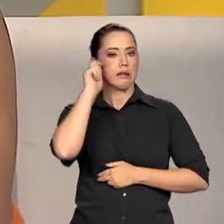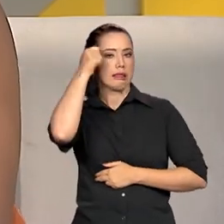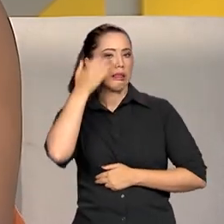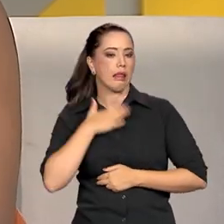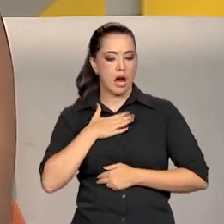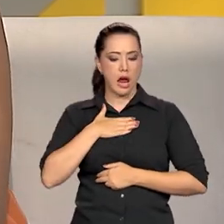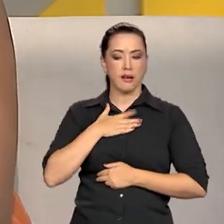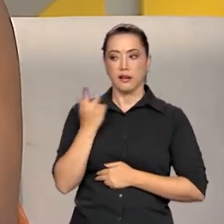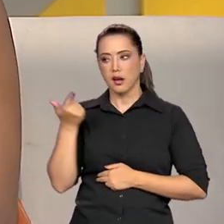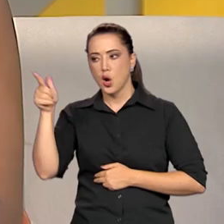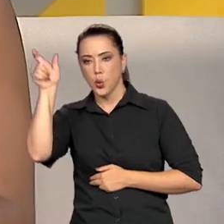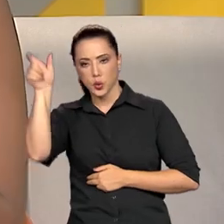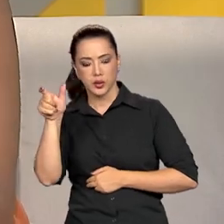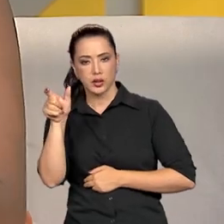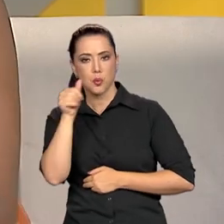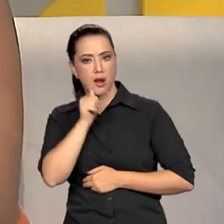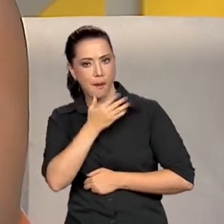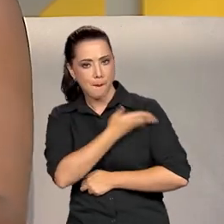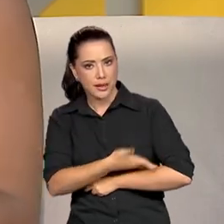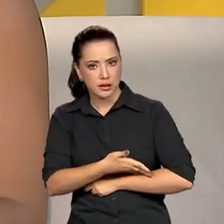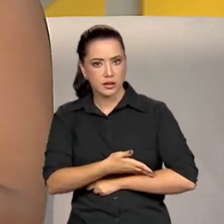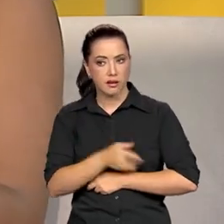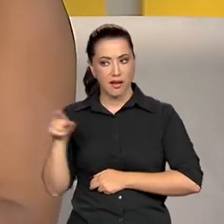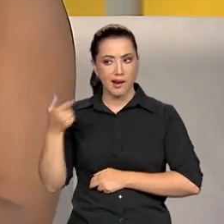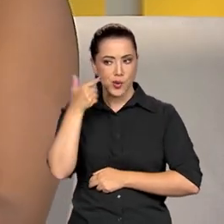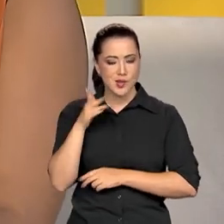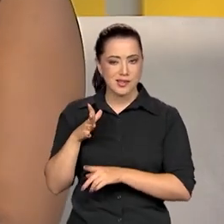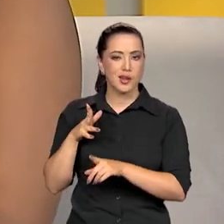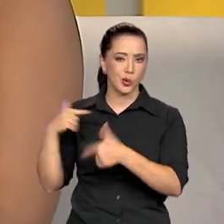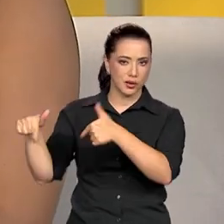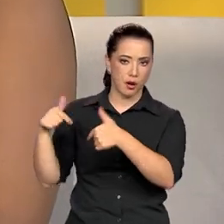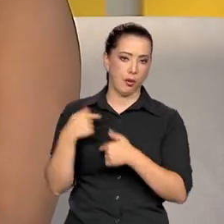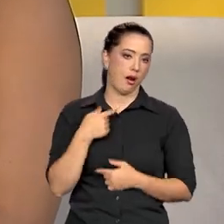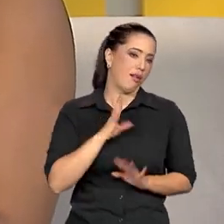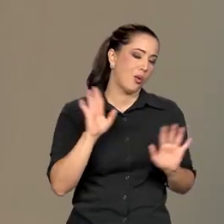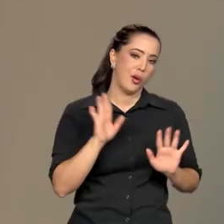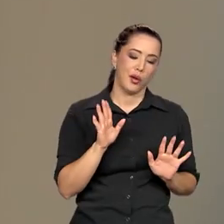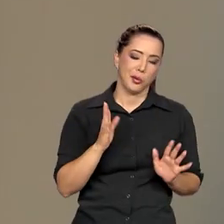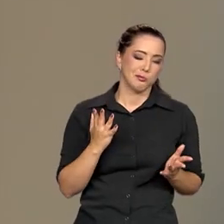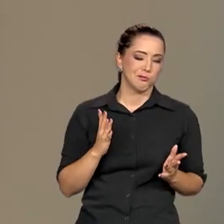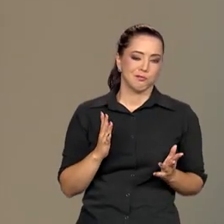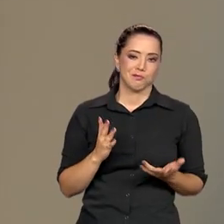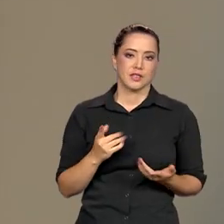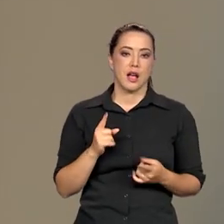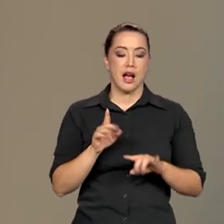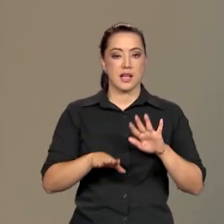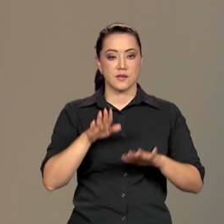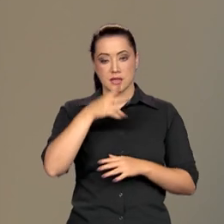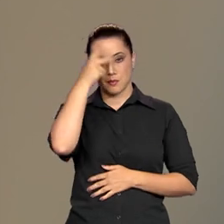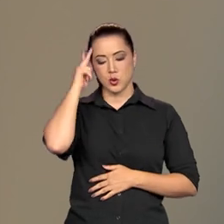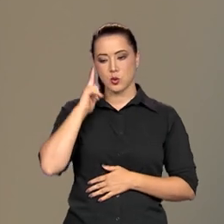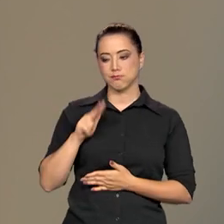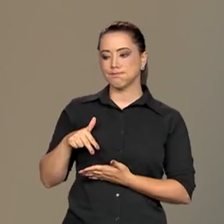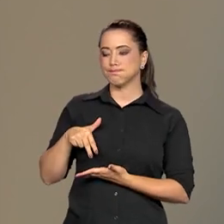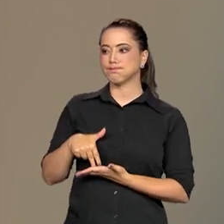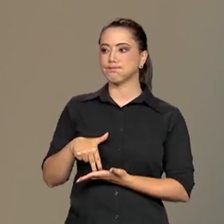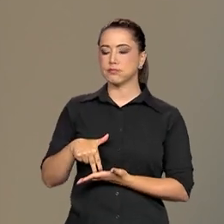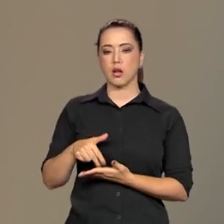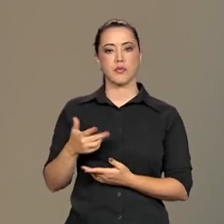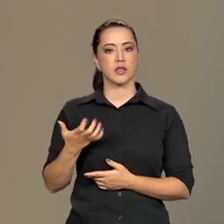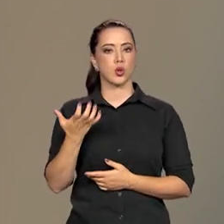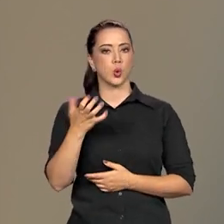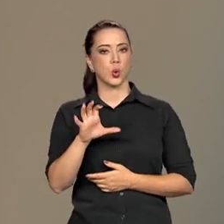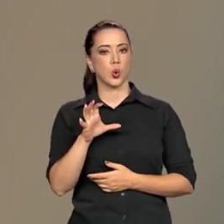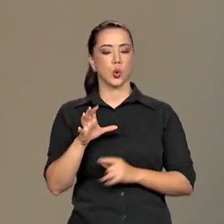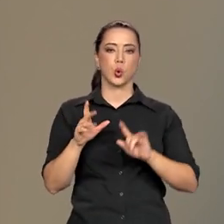gente vive hoje no país, a gente sabe que, infelizmente, quem está sentado no lugar de poder de protagonismo, a gente não quer ceder. E aí, por não querer ceder, também não quer